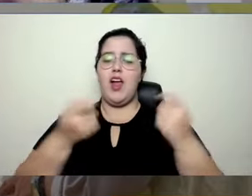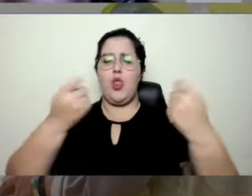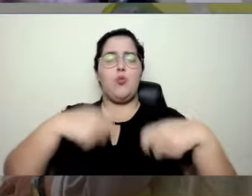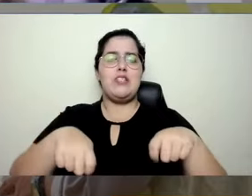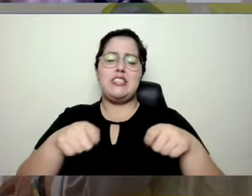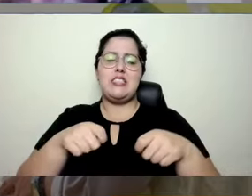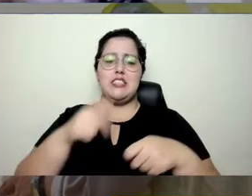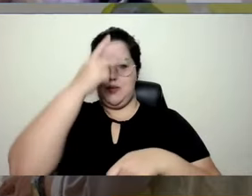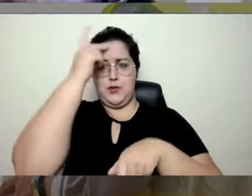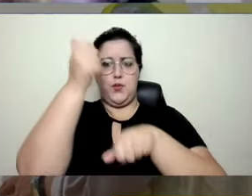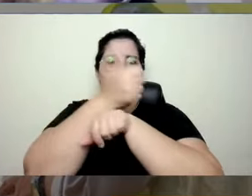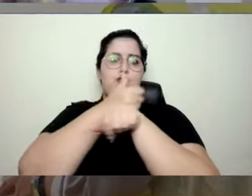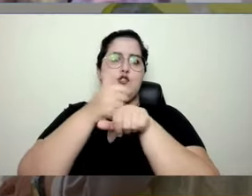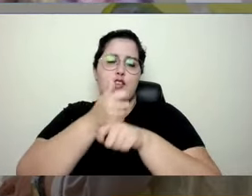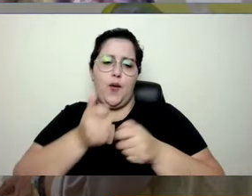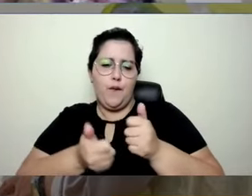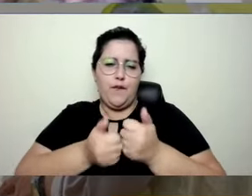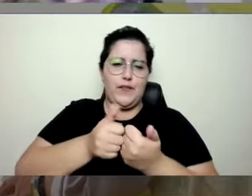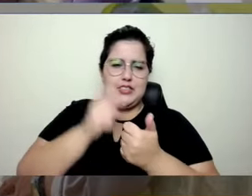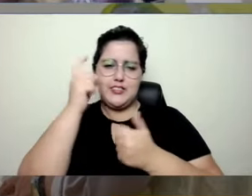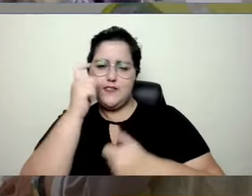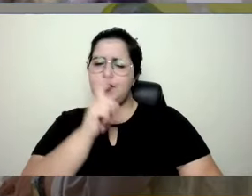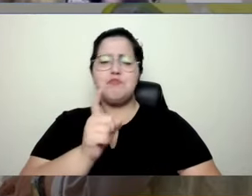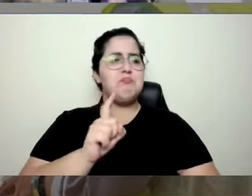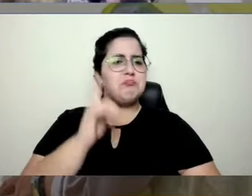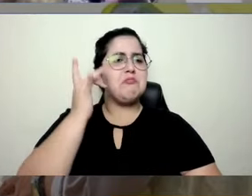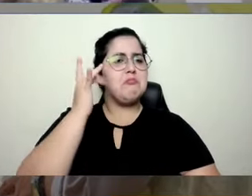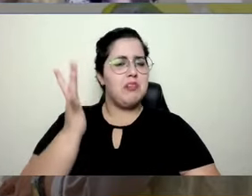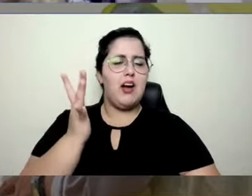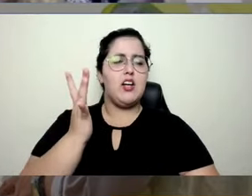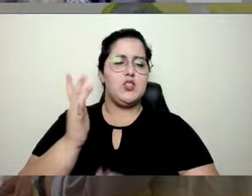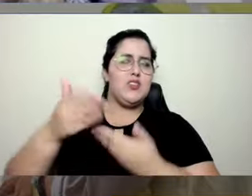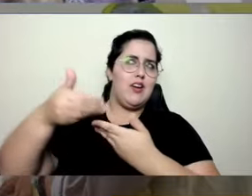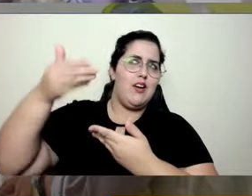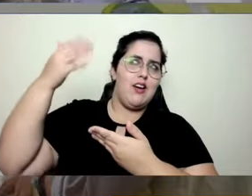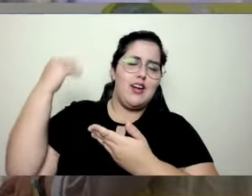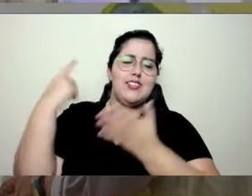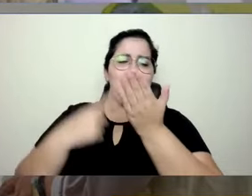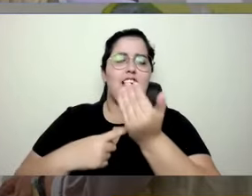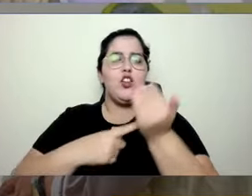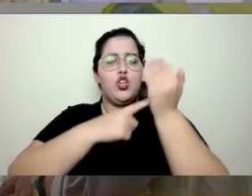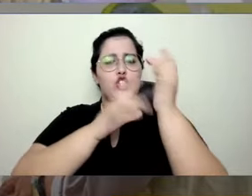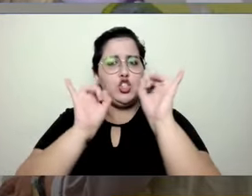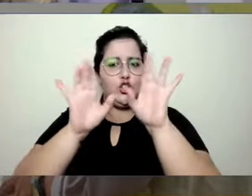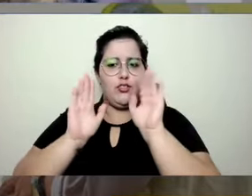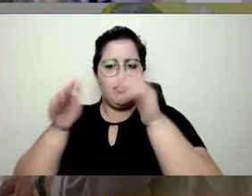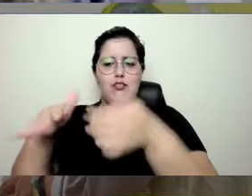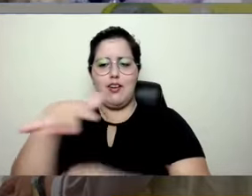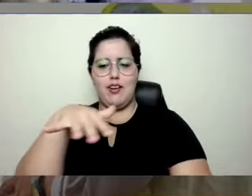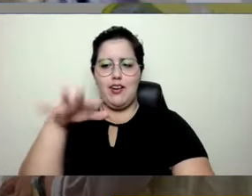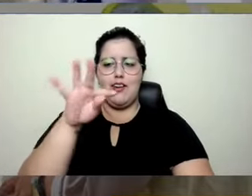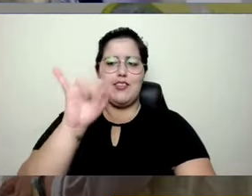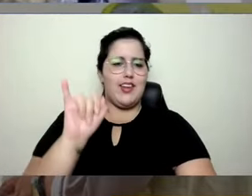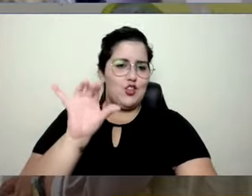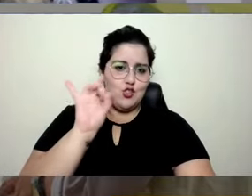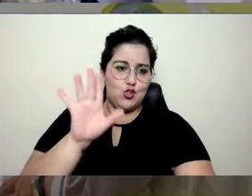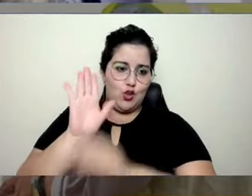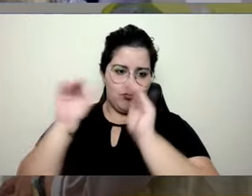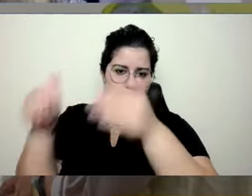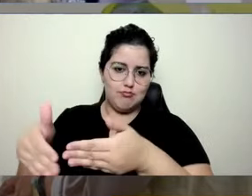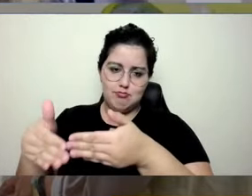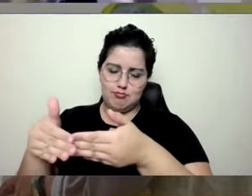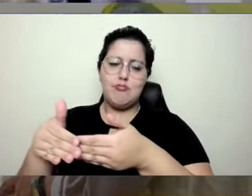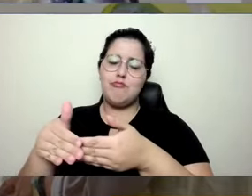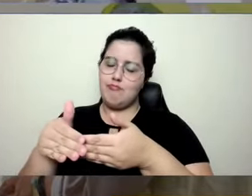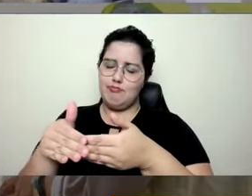Acho que hoje o que a gente mais tem é que antigamente tecnologia era coisa da área de TI. Então você via uma coisa mega